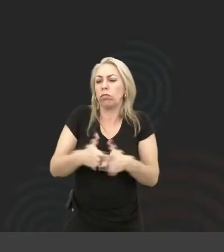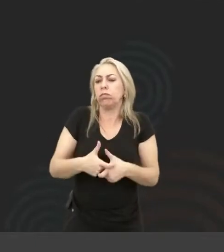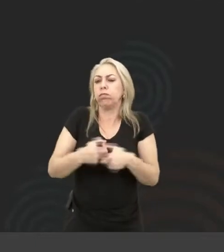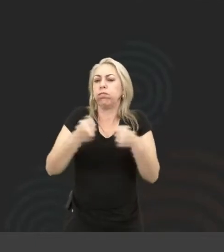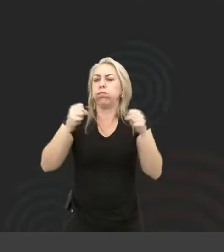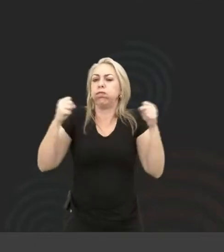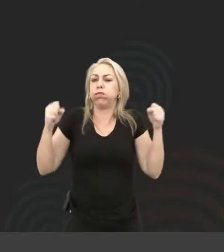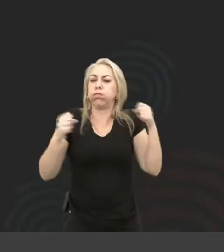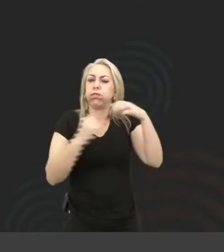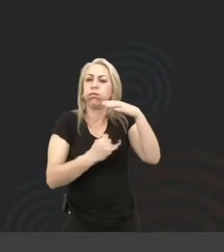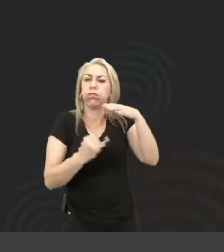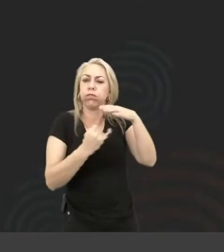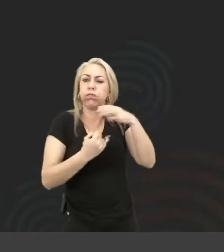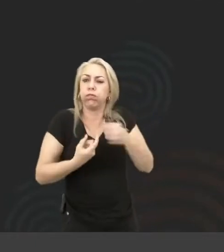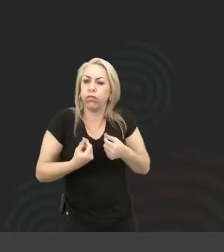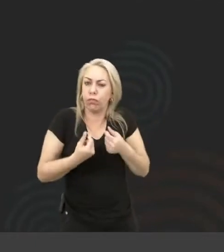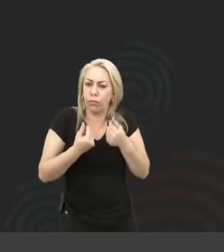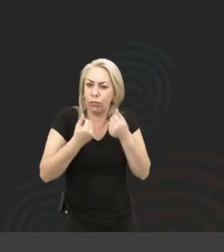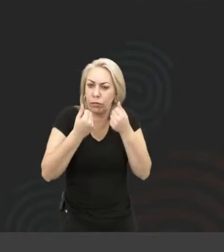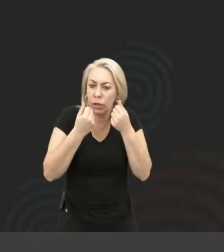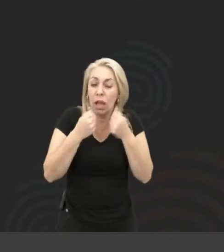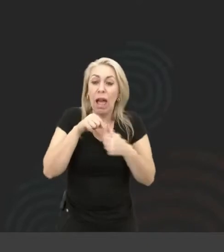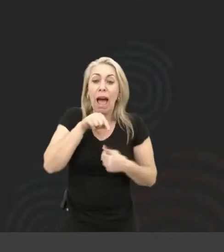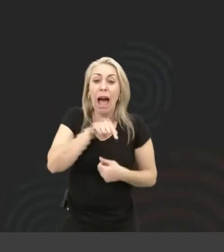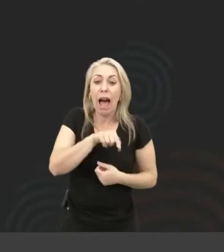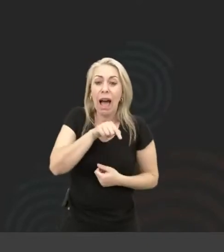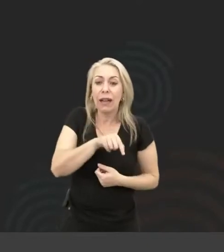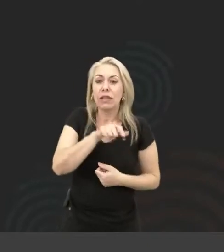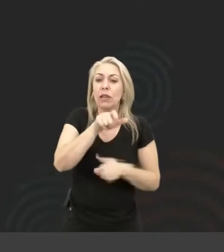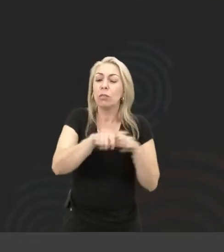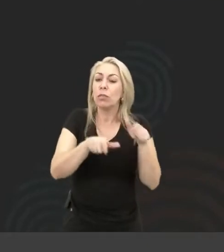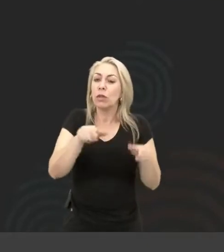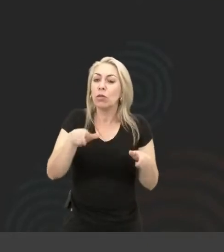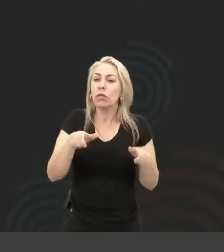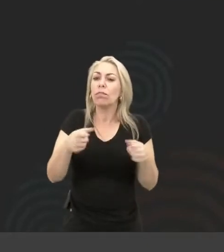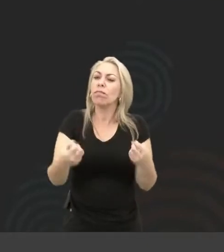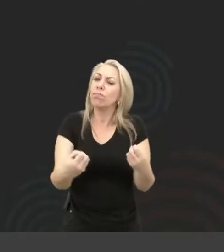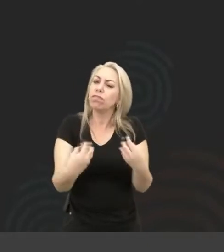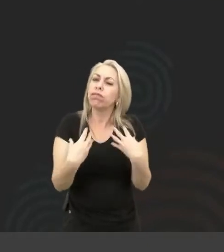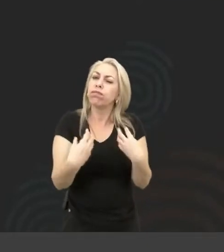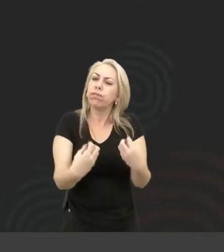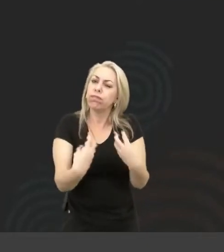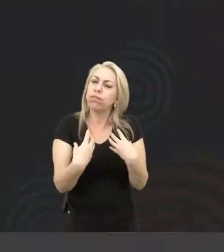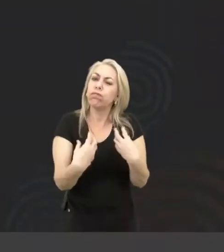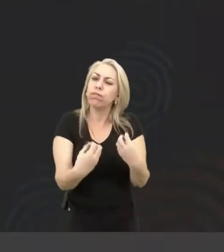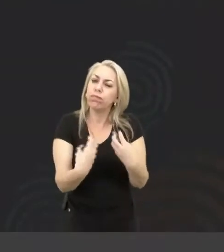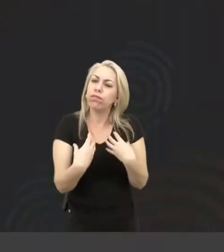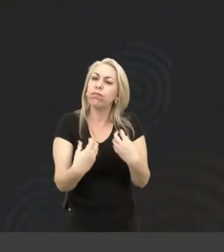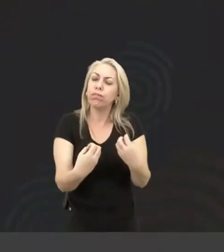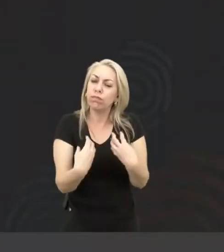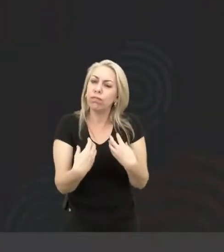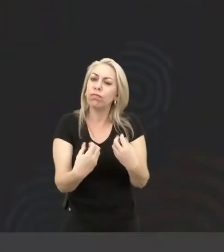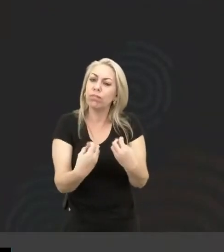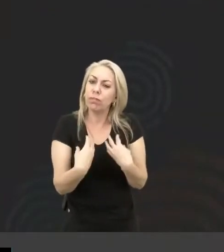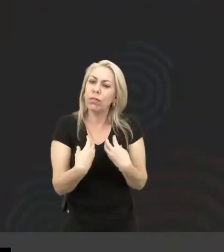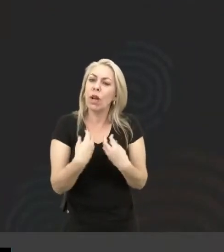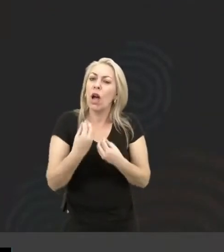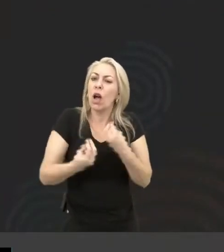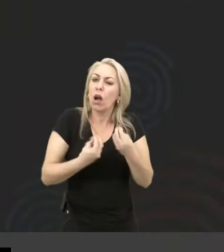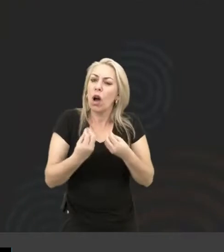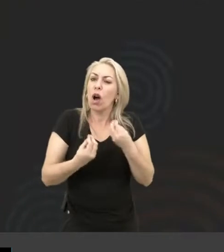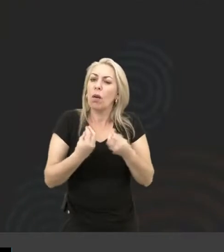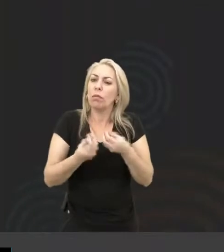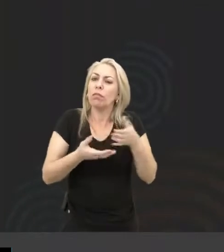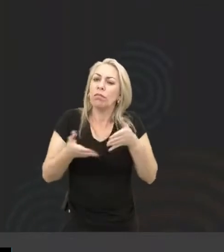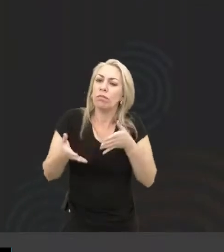financeira. E esses caras foram me dando o caminho, um caminho